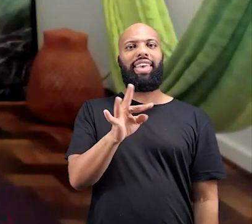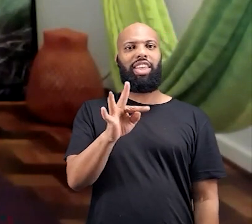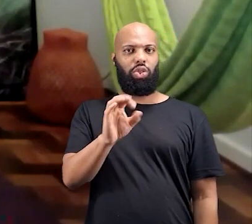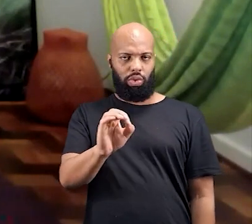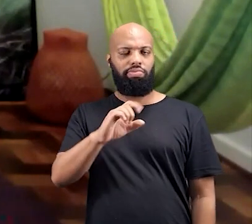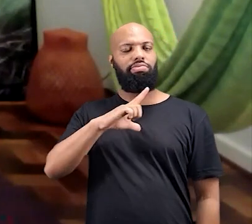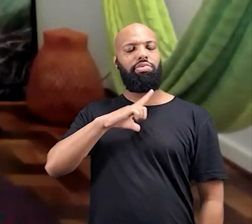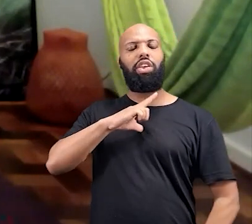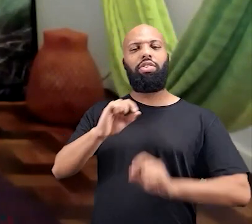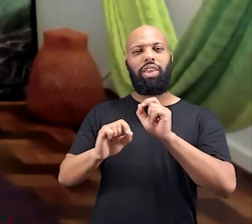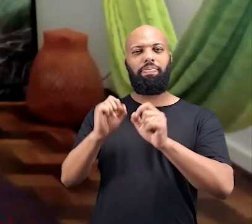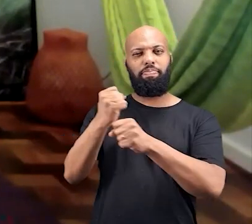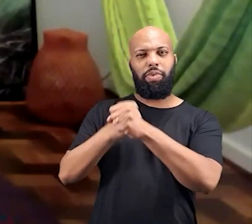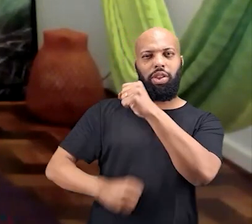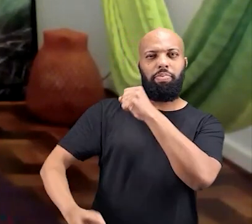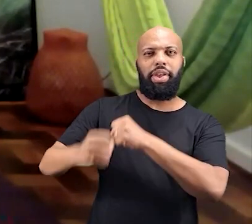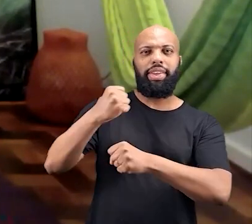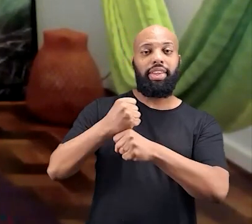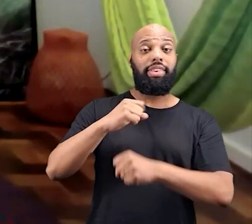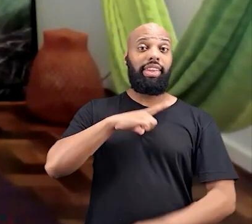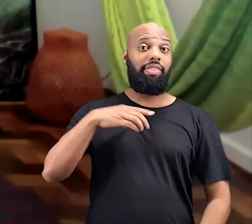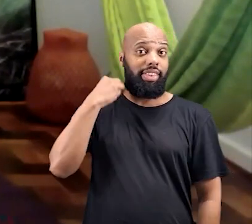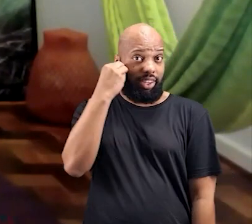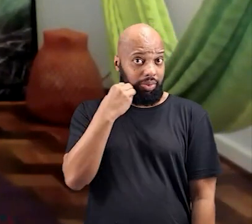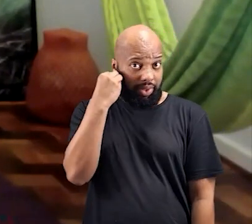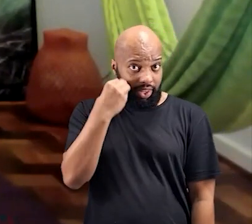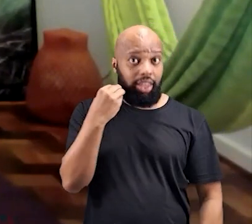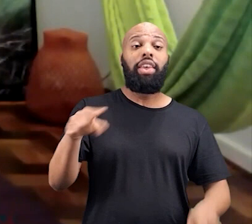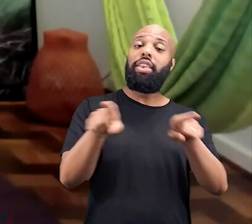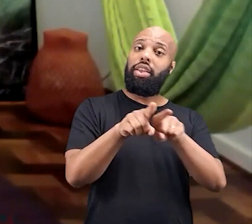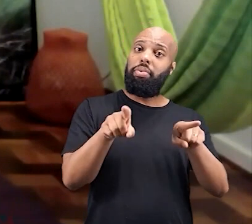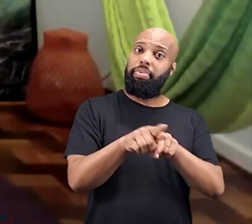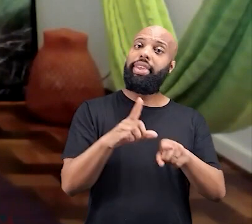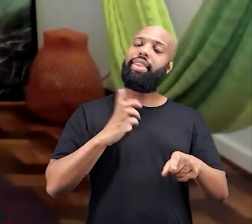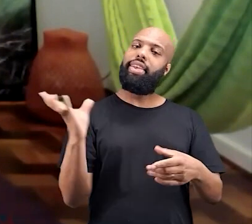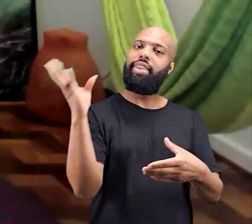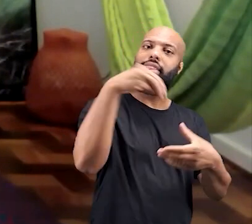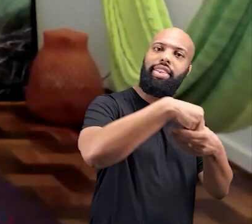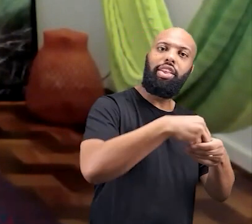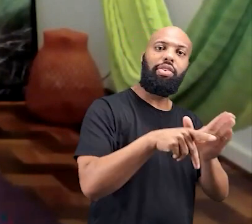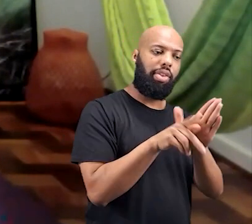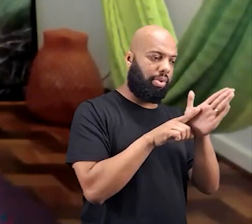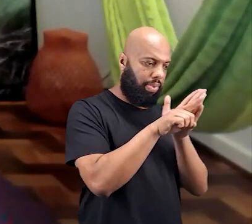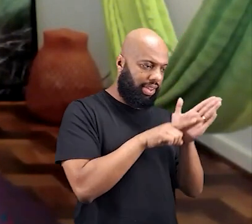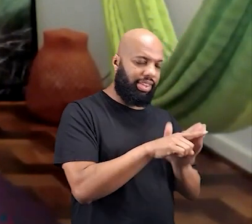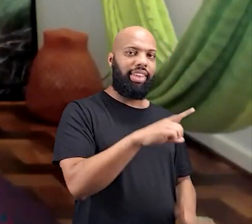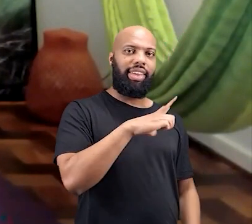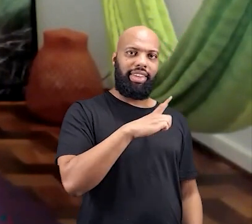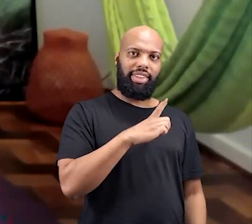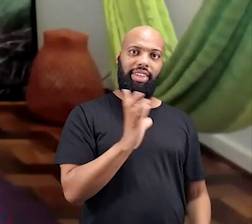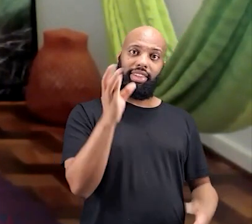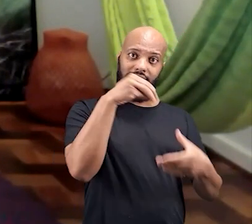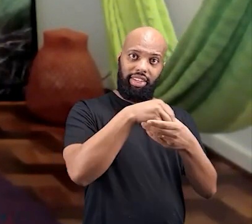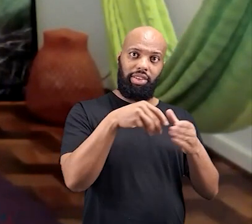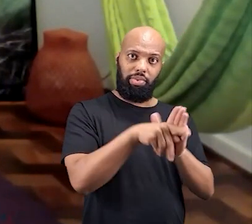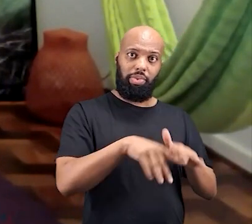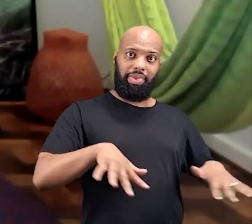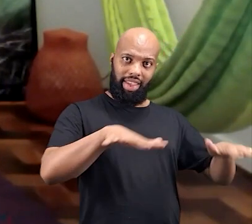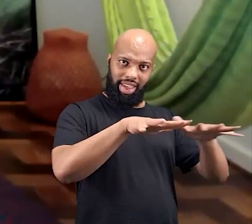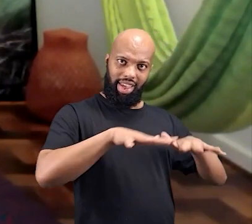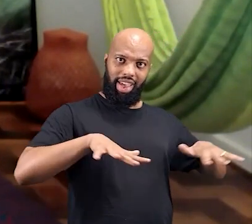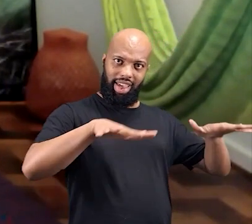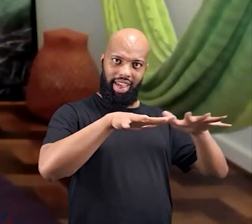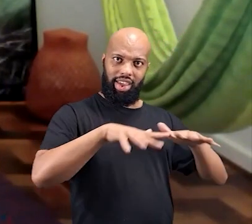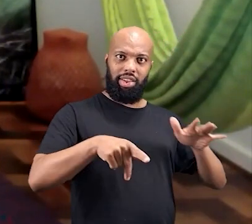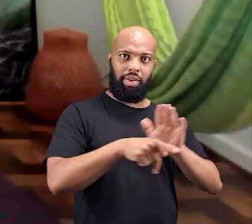foi uma experiência que eu tive ano passado, Que também é parte de uma pesquisa que eu